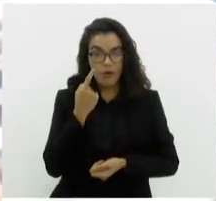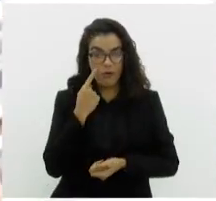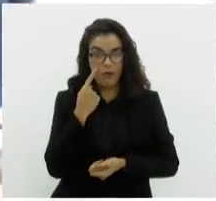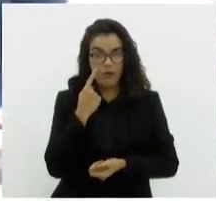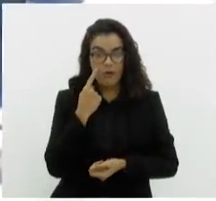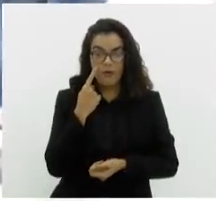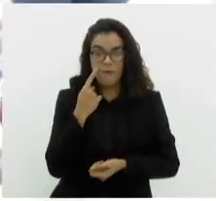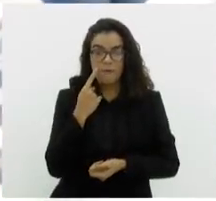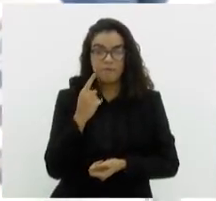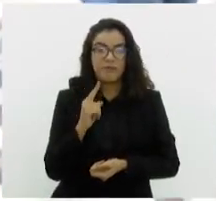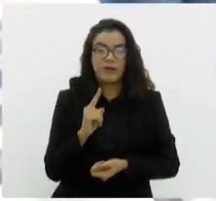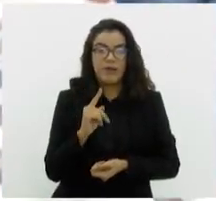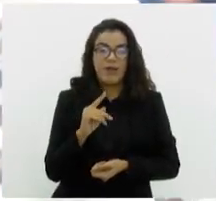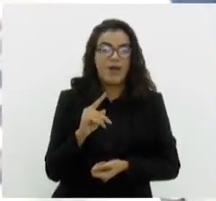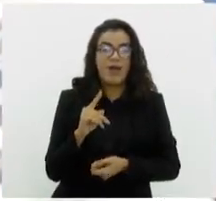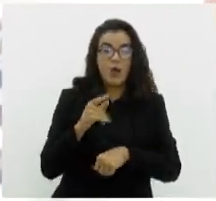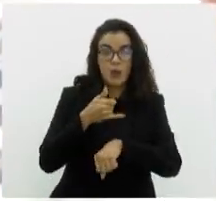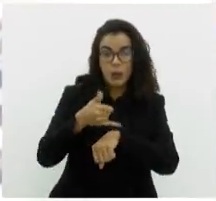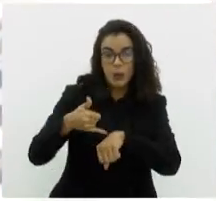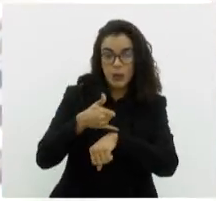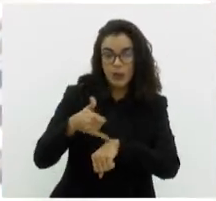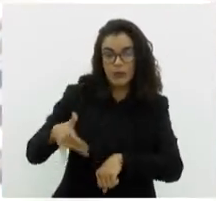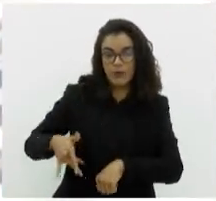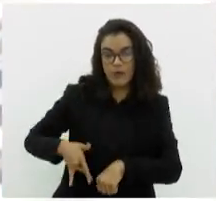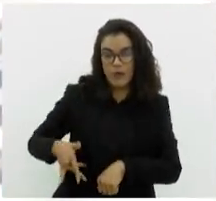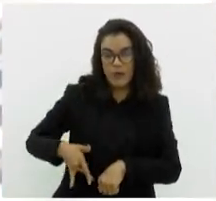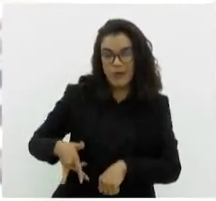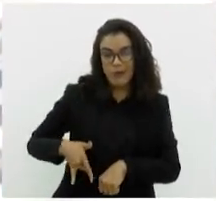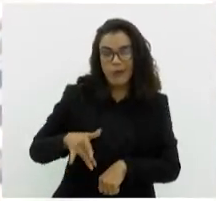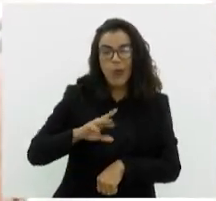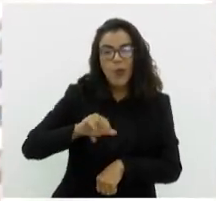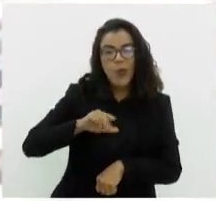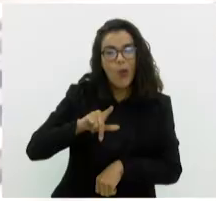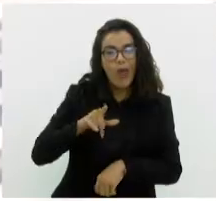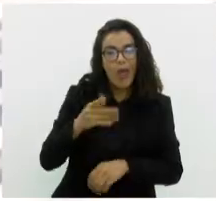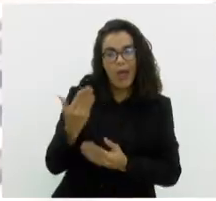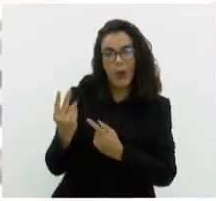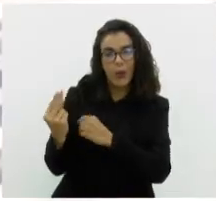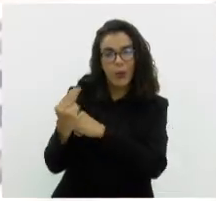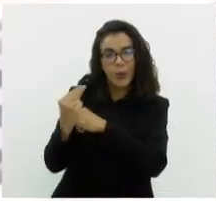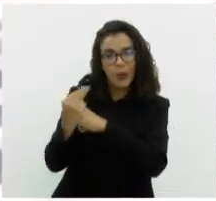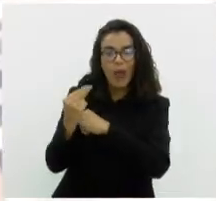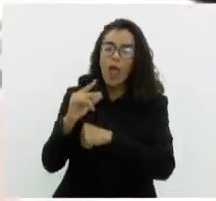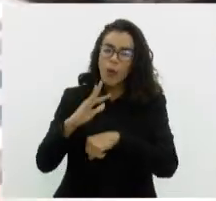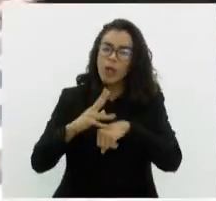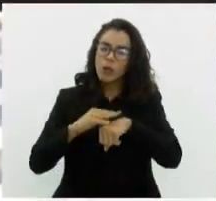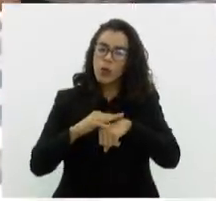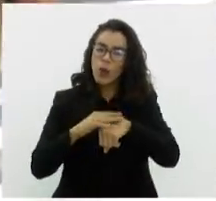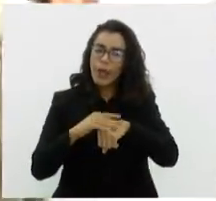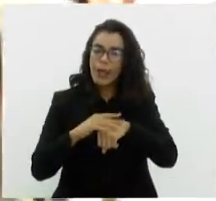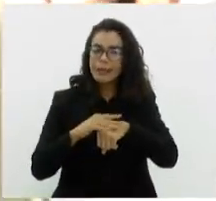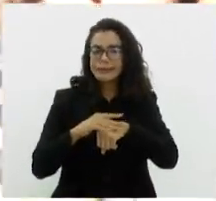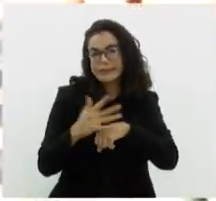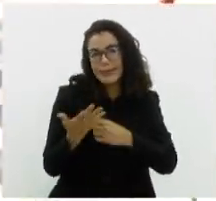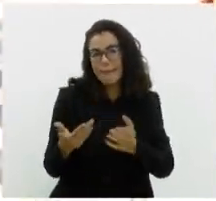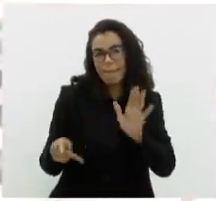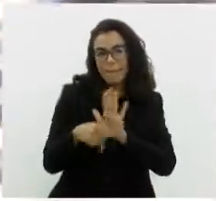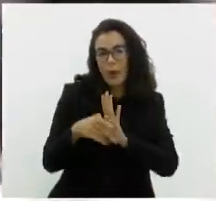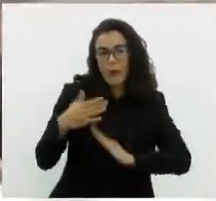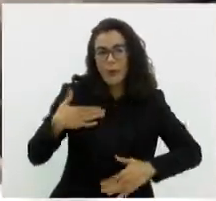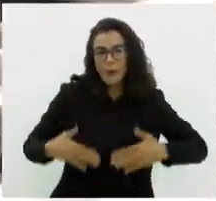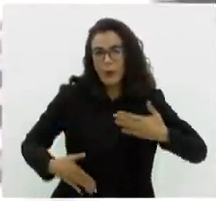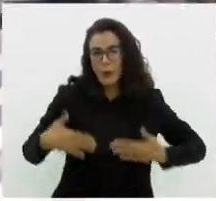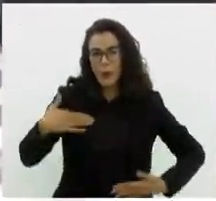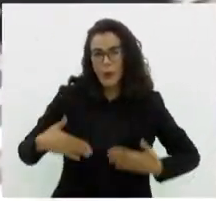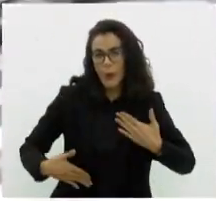Olha, uma vez que a esteatose não é cuidada, a grande parte é considerada uma doença benigna, é uma condição benigna. Então, assim,